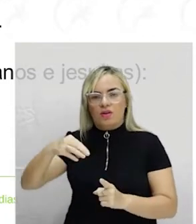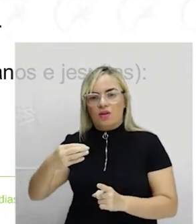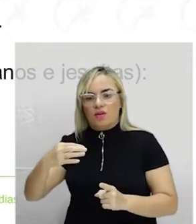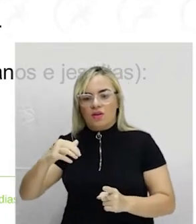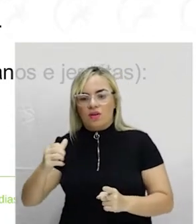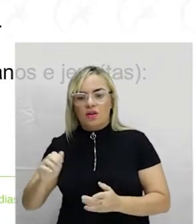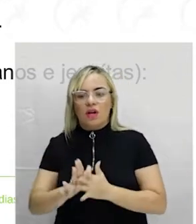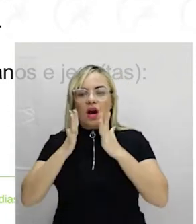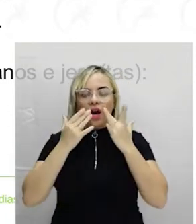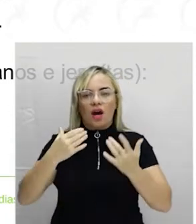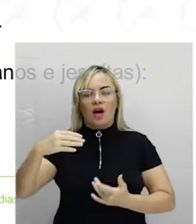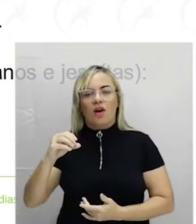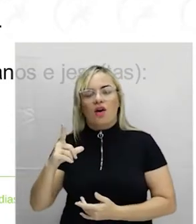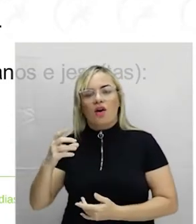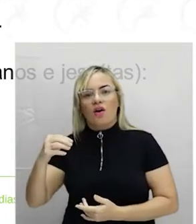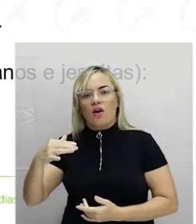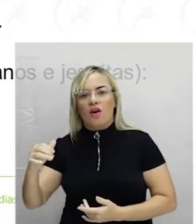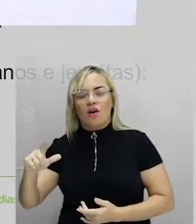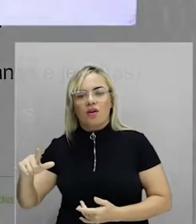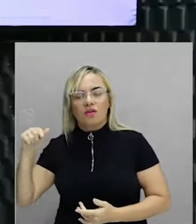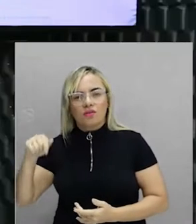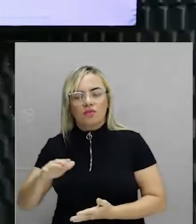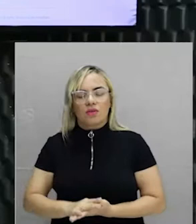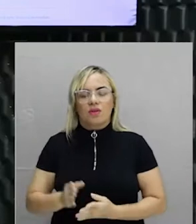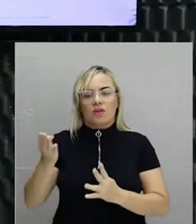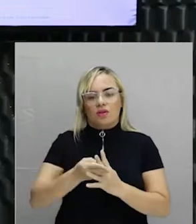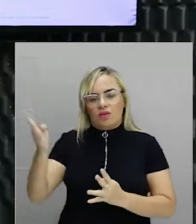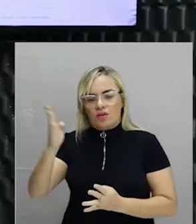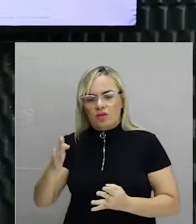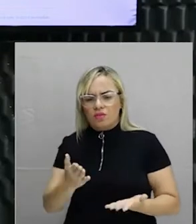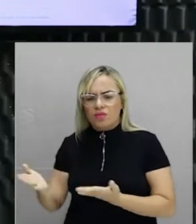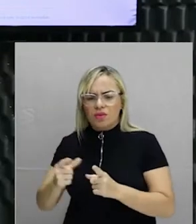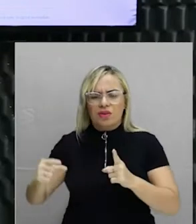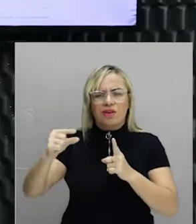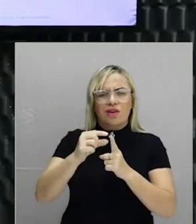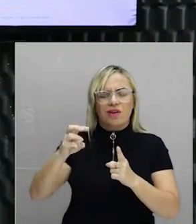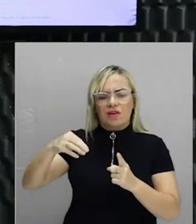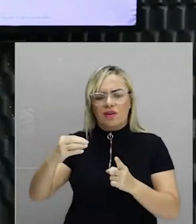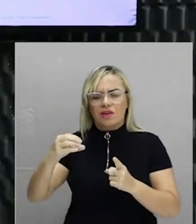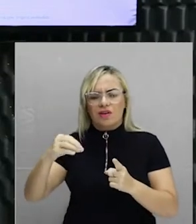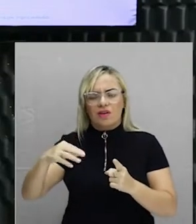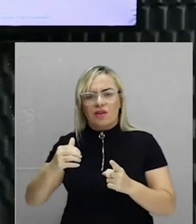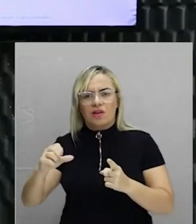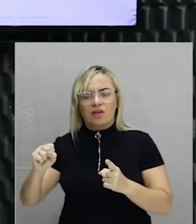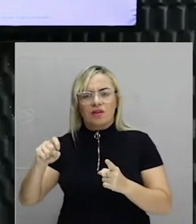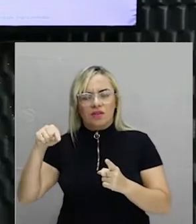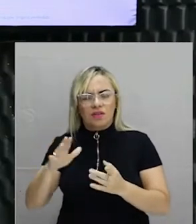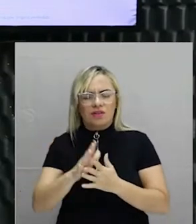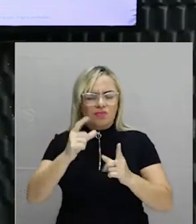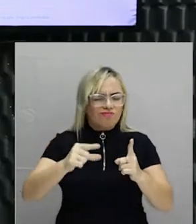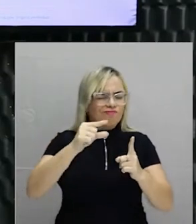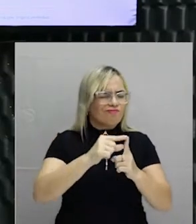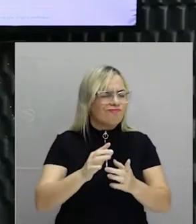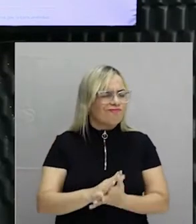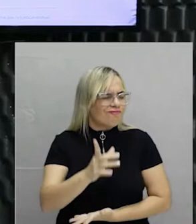barroca no Brasil. Professor, o que é mercenas? Pois é, mercenas é aquela palavra que a gente ouve desde a